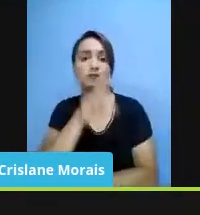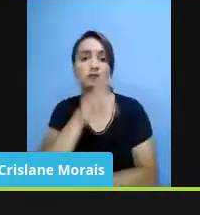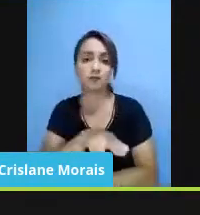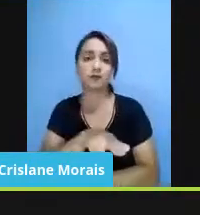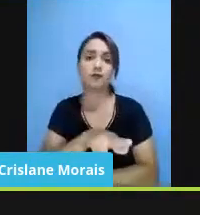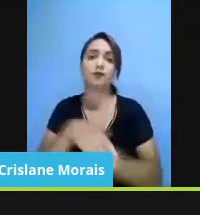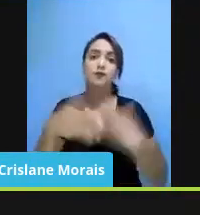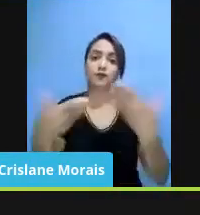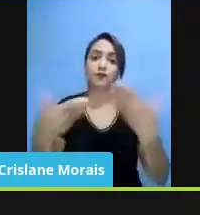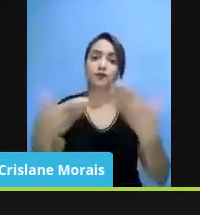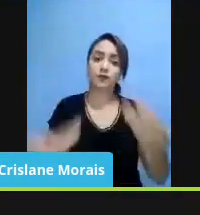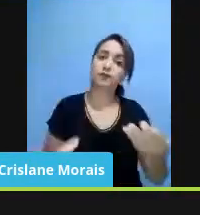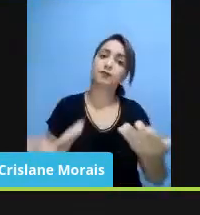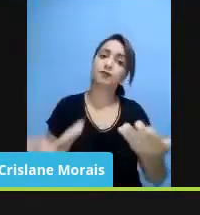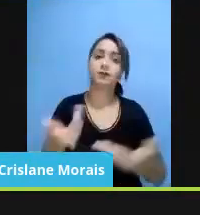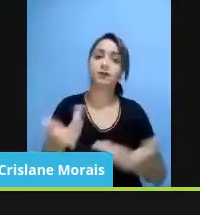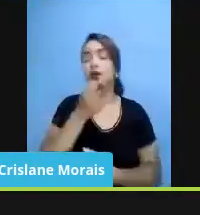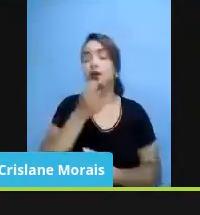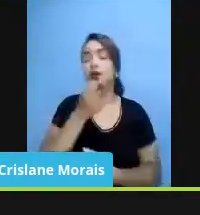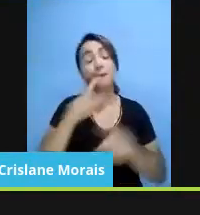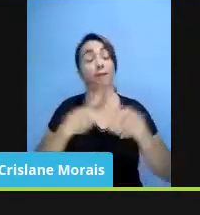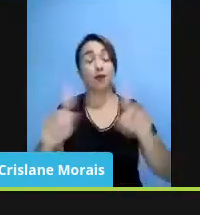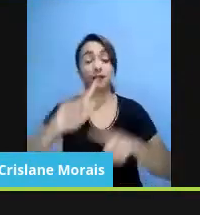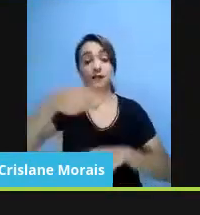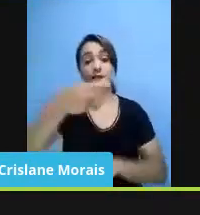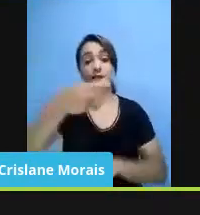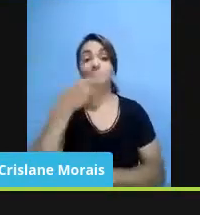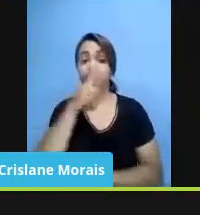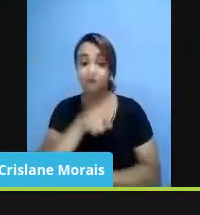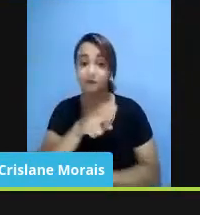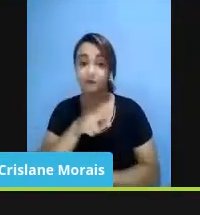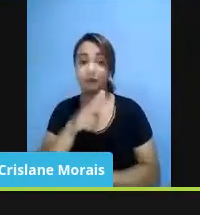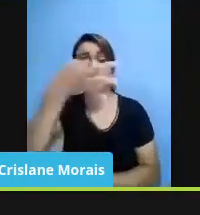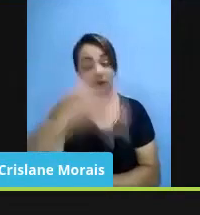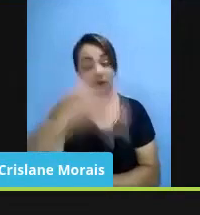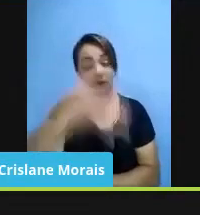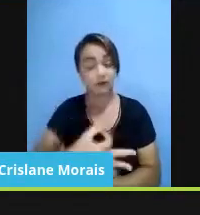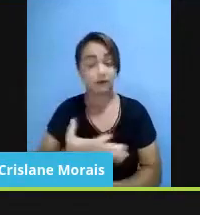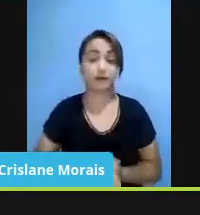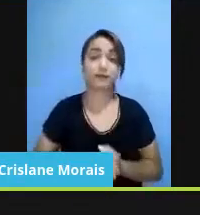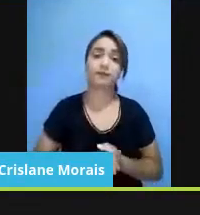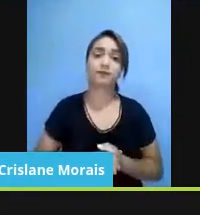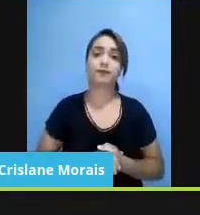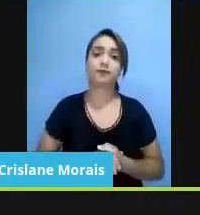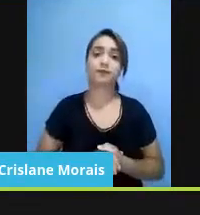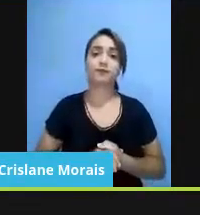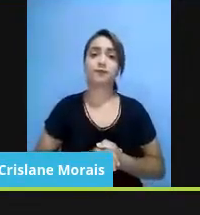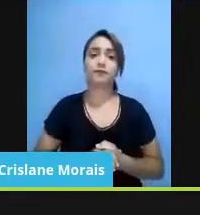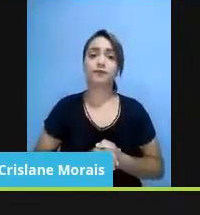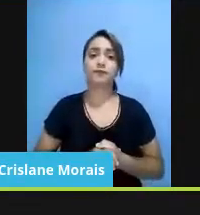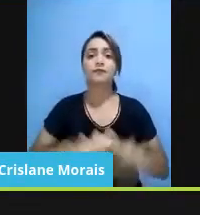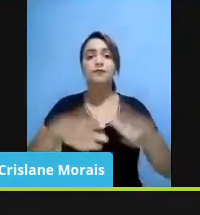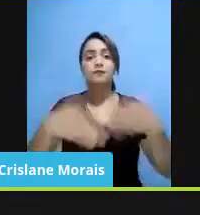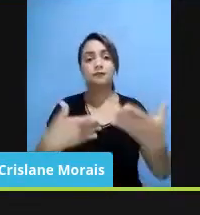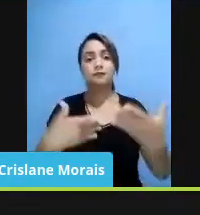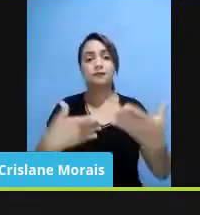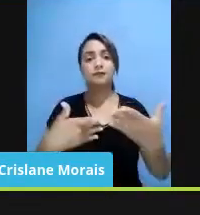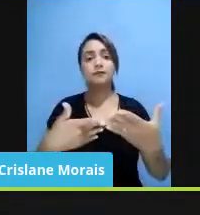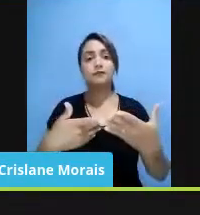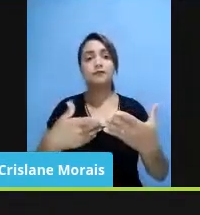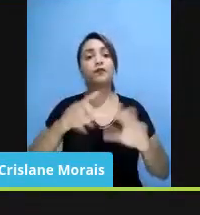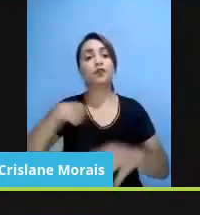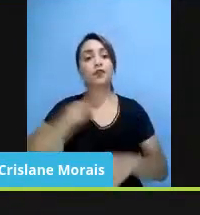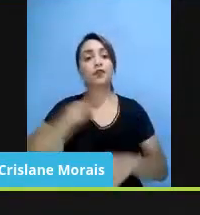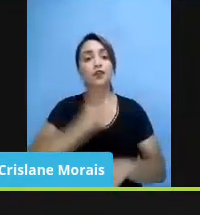Aparentemente, ainda não, mas vai dar, eu tenho certeza. Isso aí. Bom, então, para a gente já ir encaminhando aqui para o